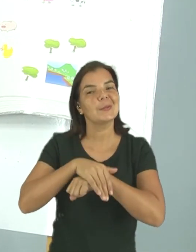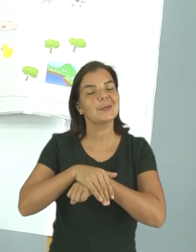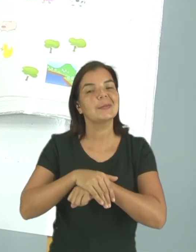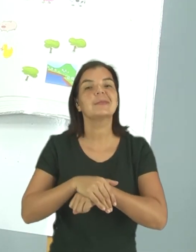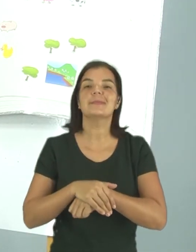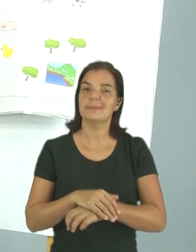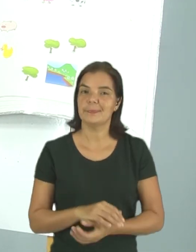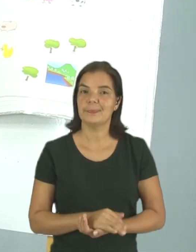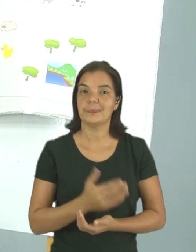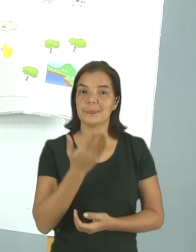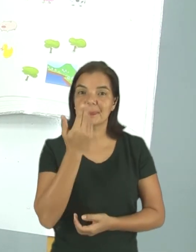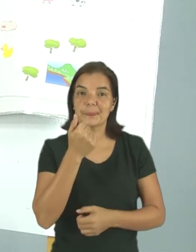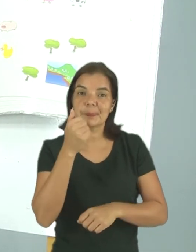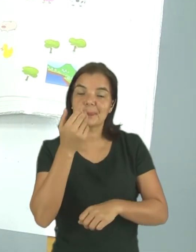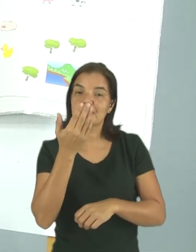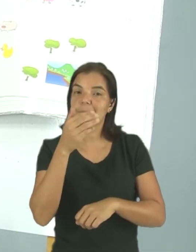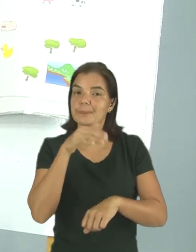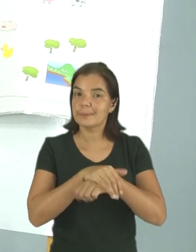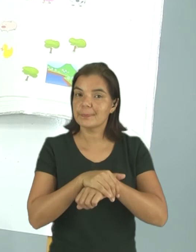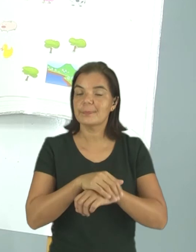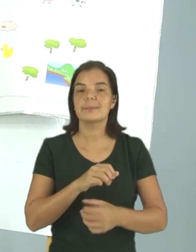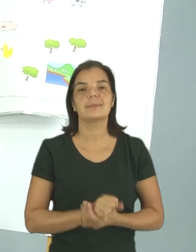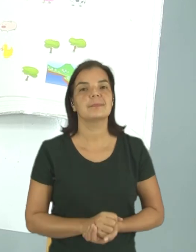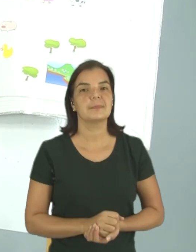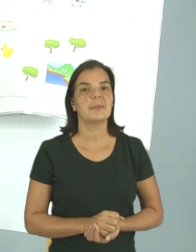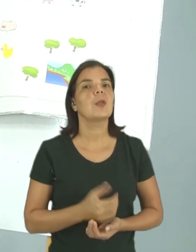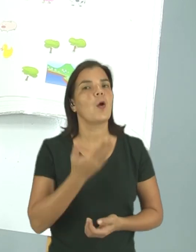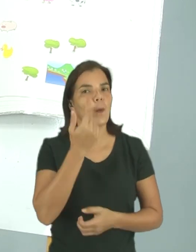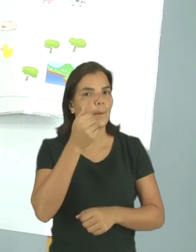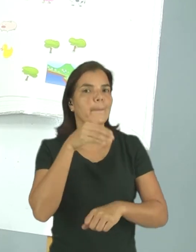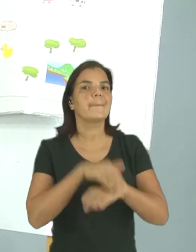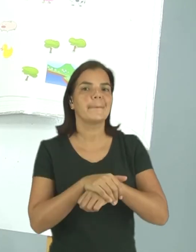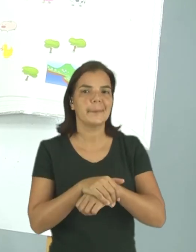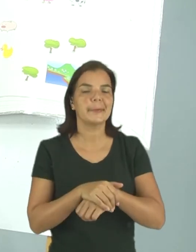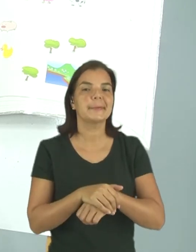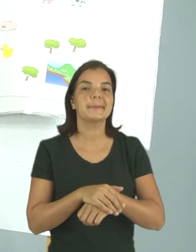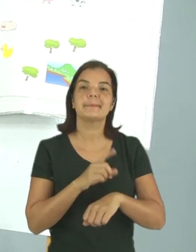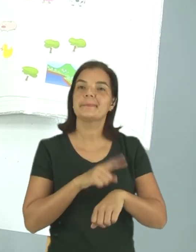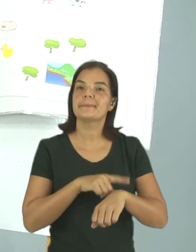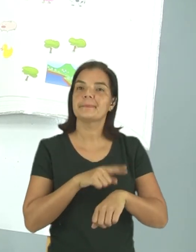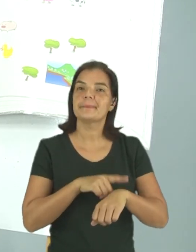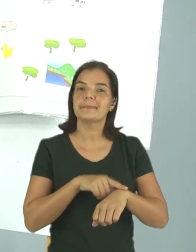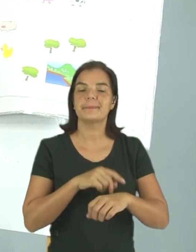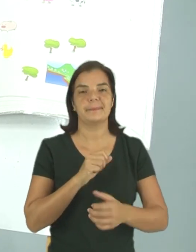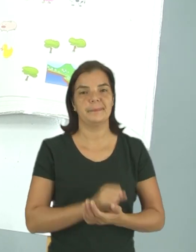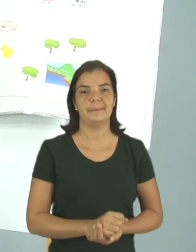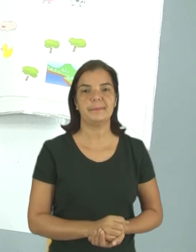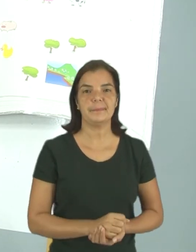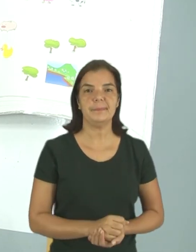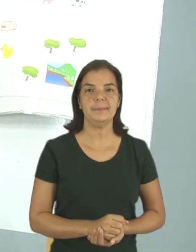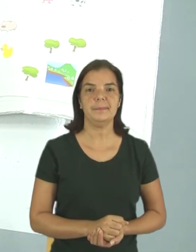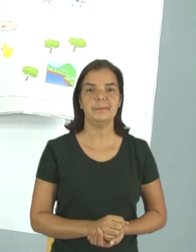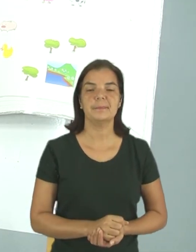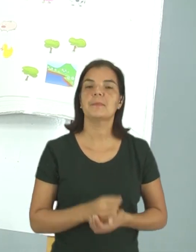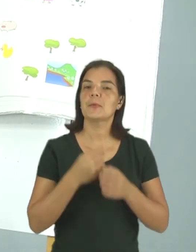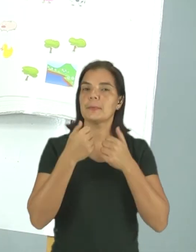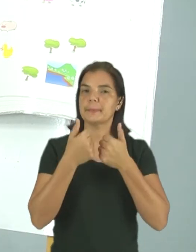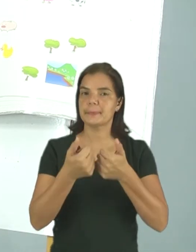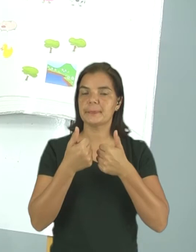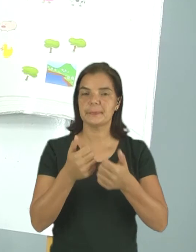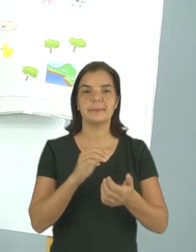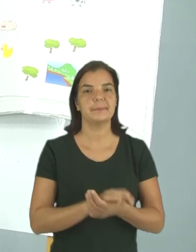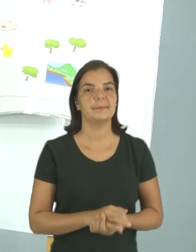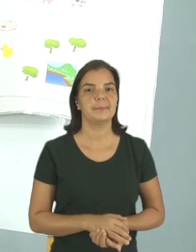momento da janta. Mila jantou, é o momento da janta. Muito